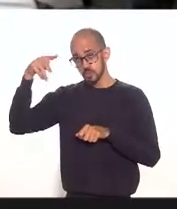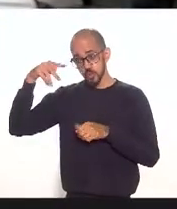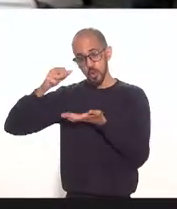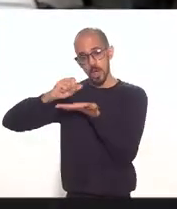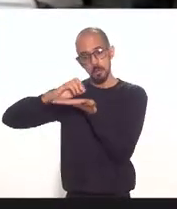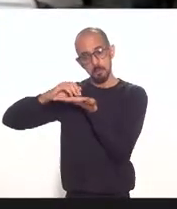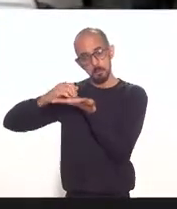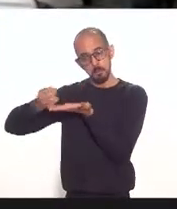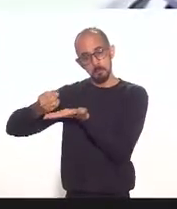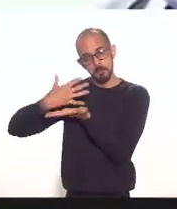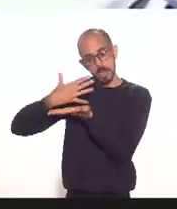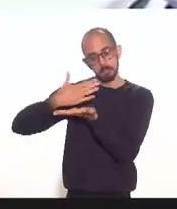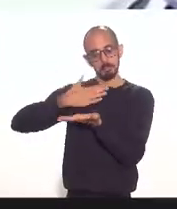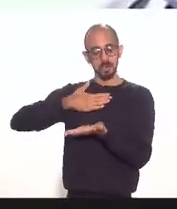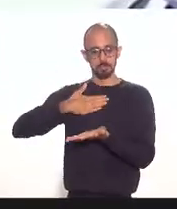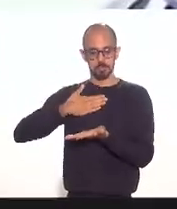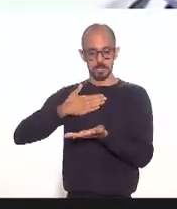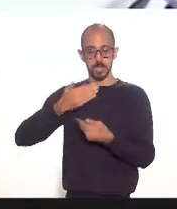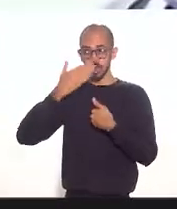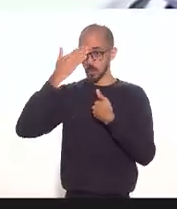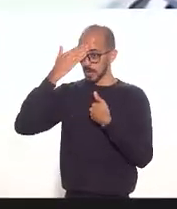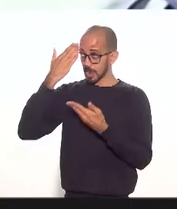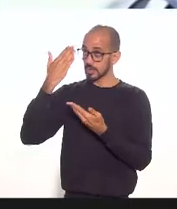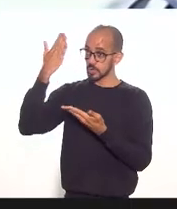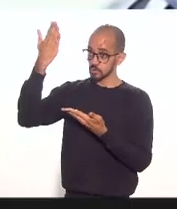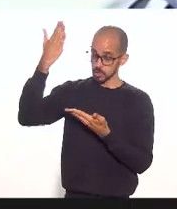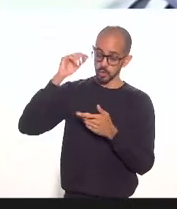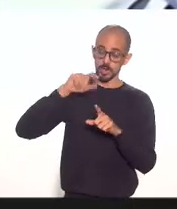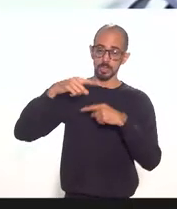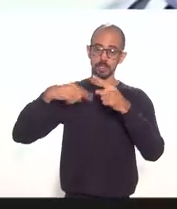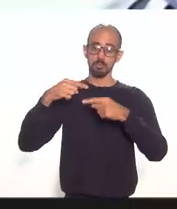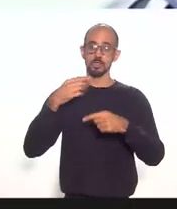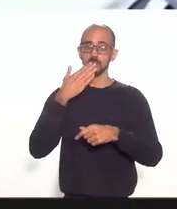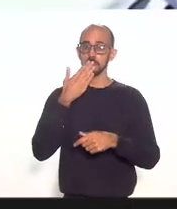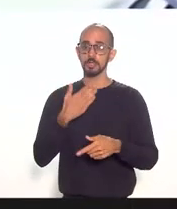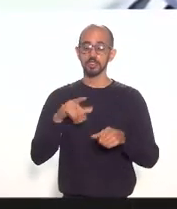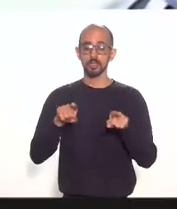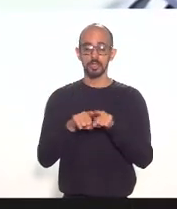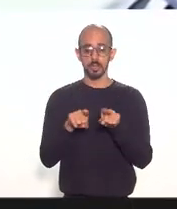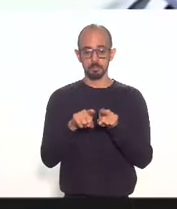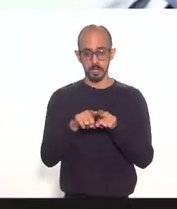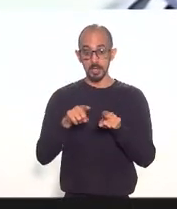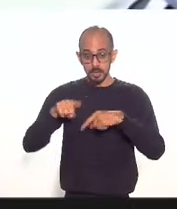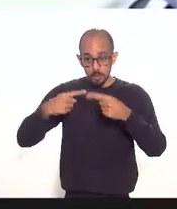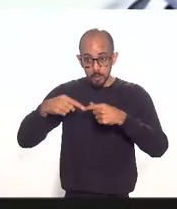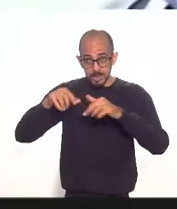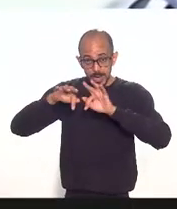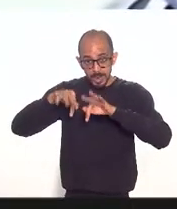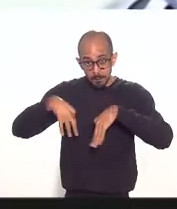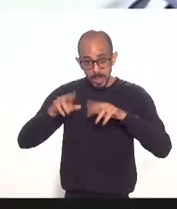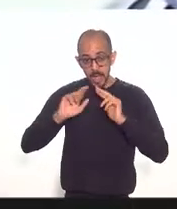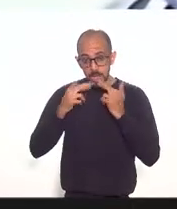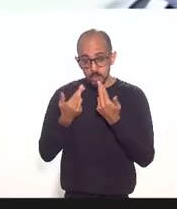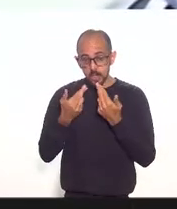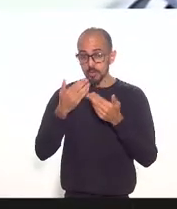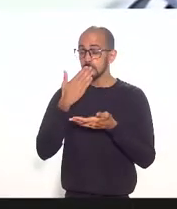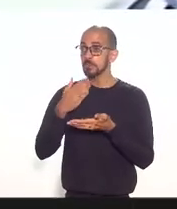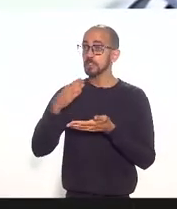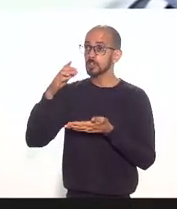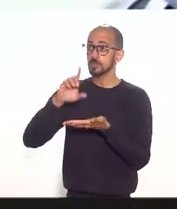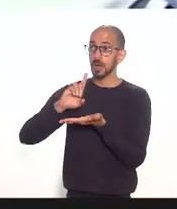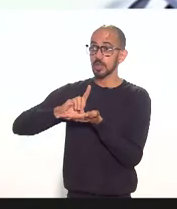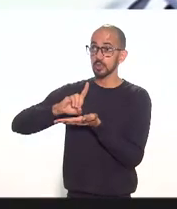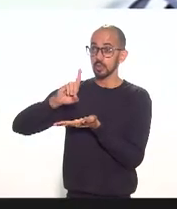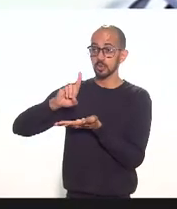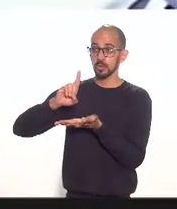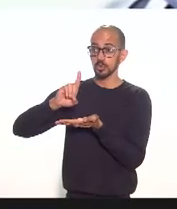faço eu agradeço obrigado e depois eu vou pedir para depois que eu acabar a rodada para a doutora Sacalhã tentar explicar